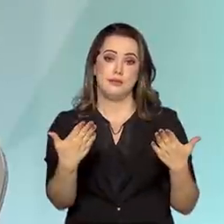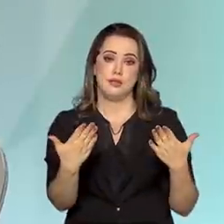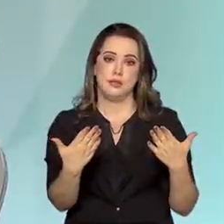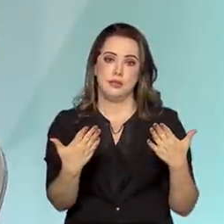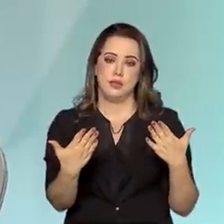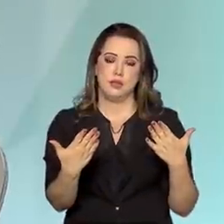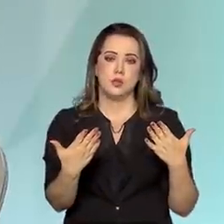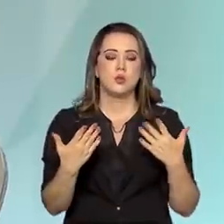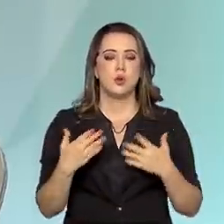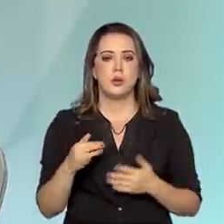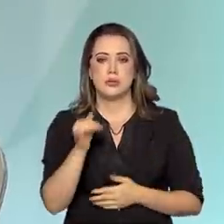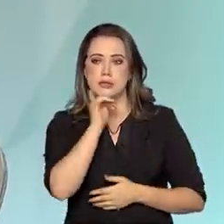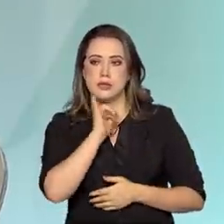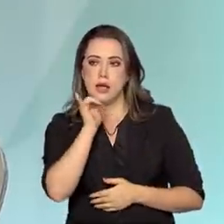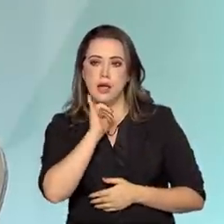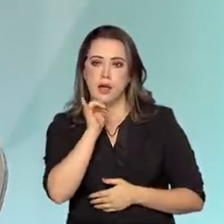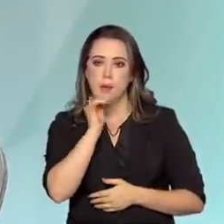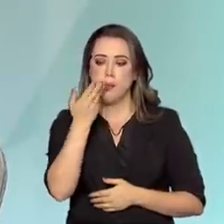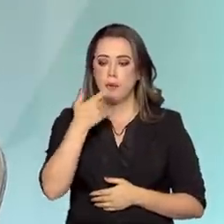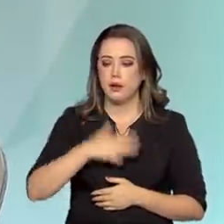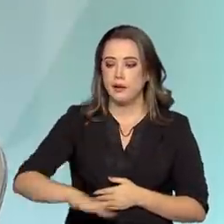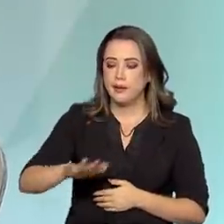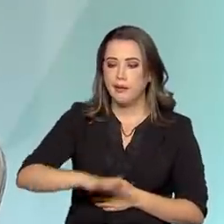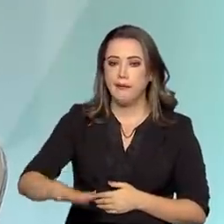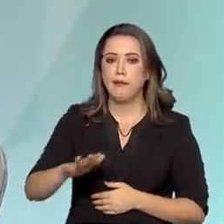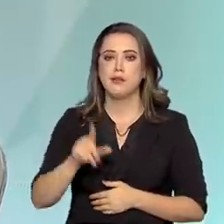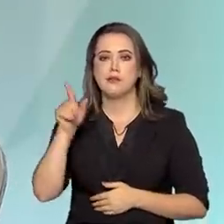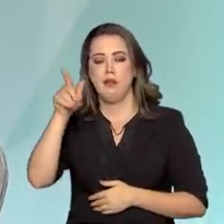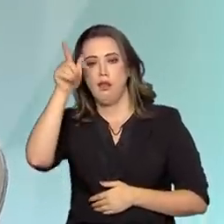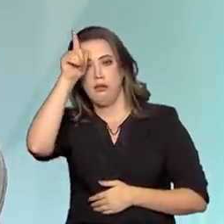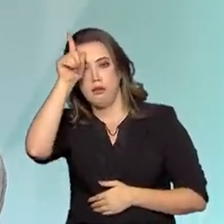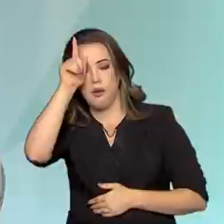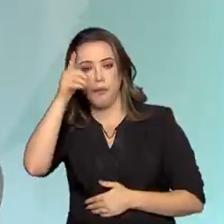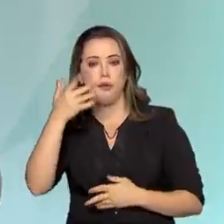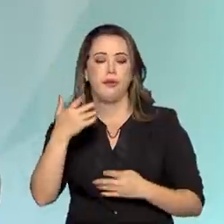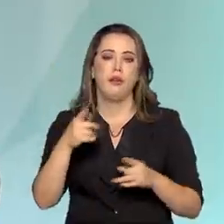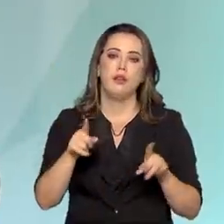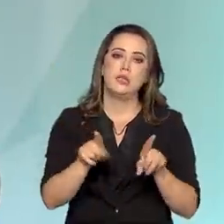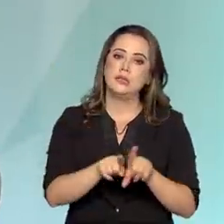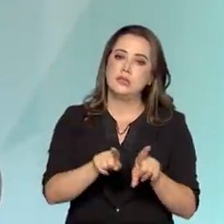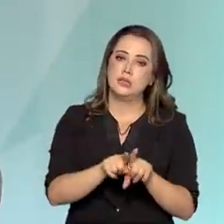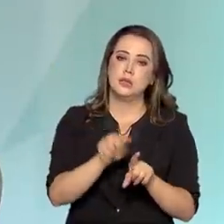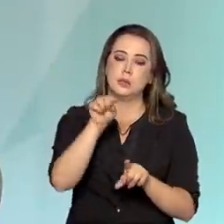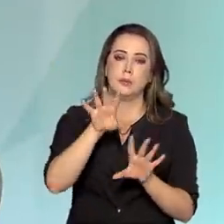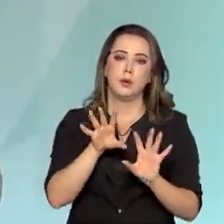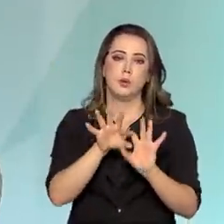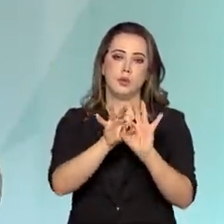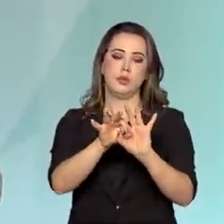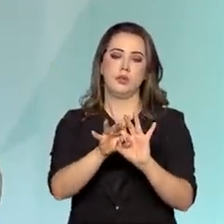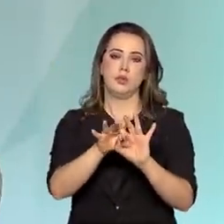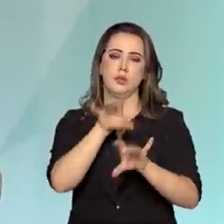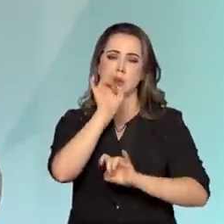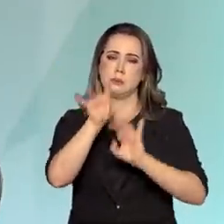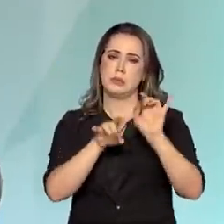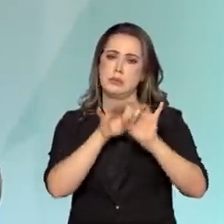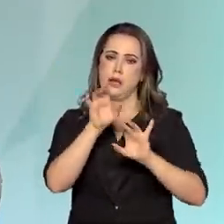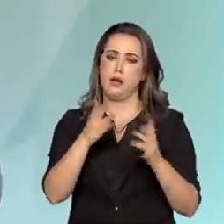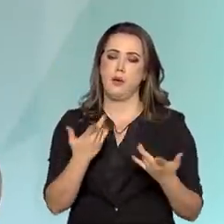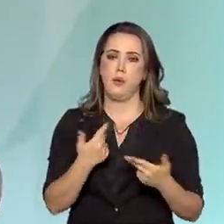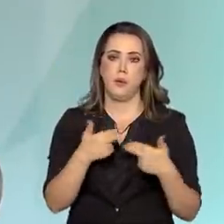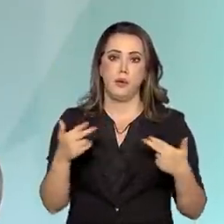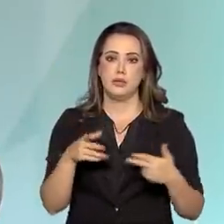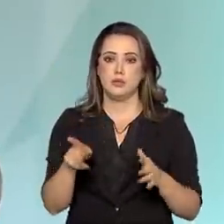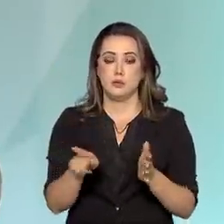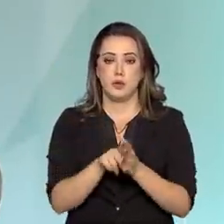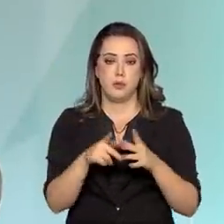sessões específicas, então exposições infantos juvenis que acontecem na Alemanha, nós temos também um vínculo especial, por exemplo, nós temos um item